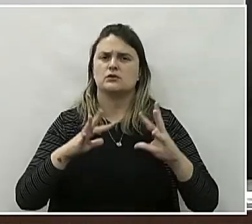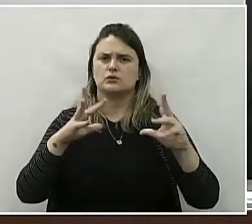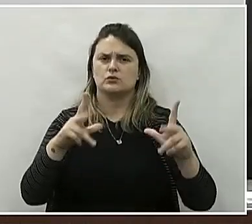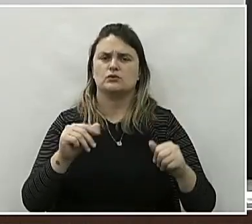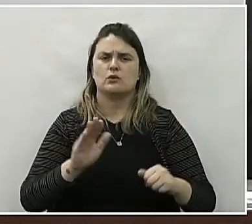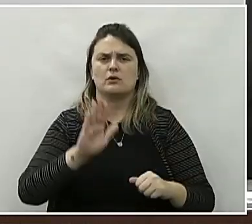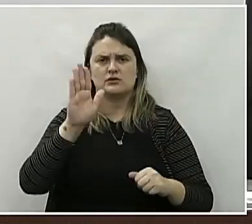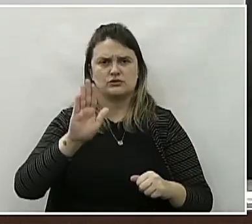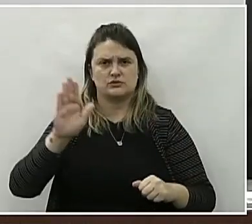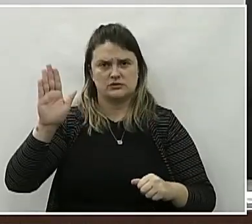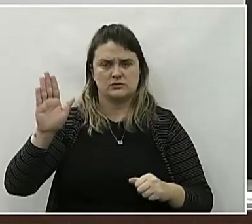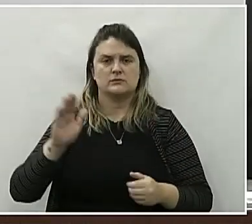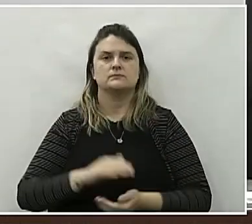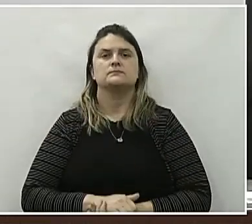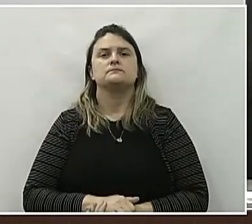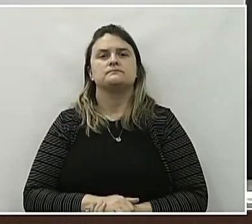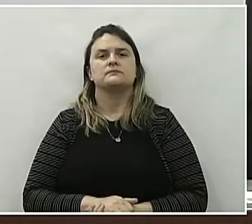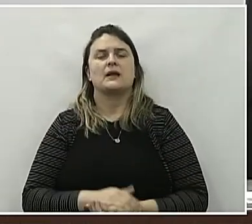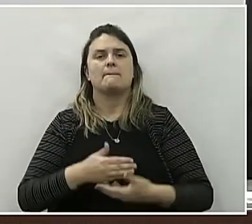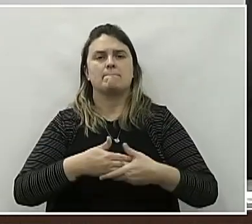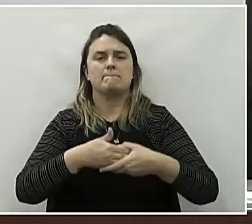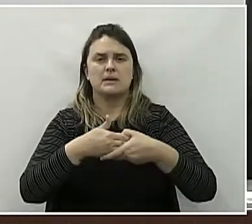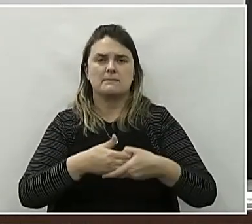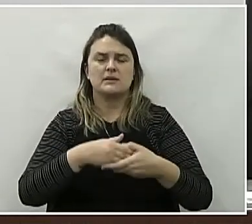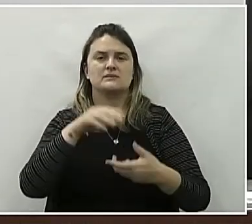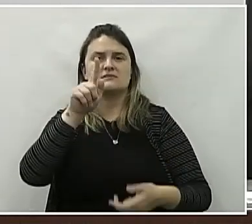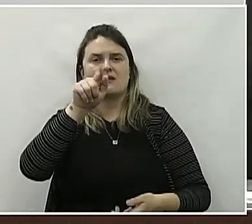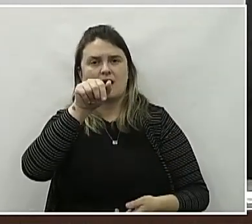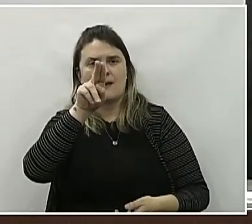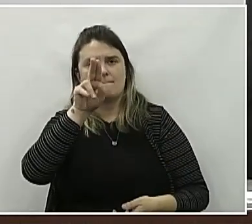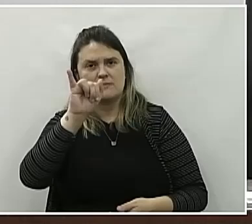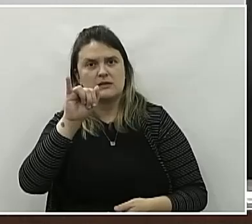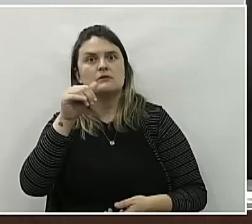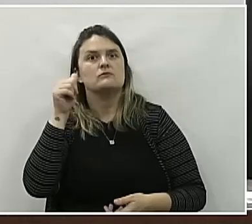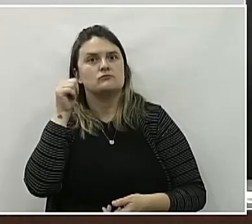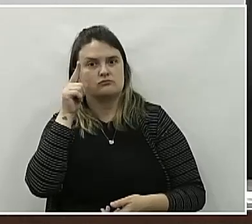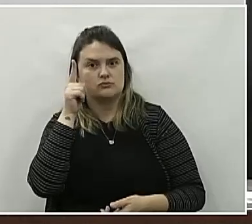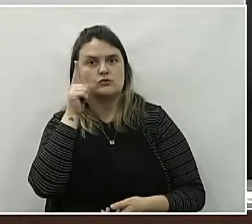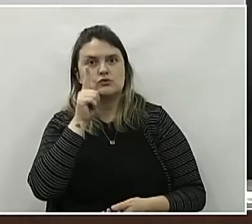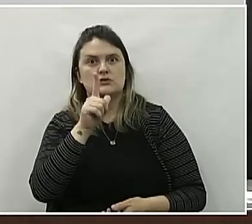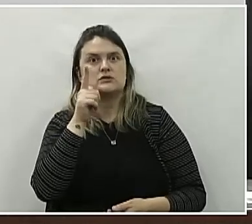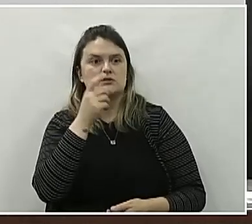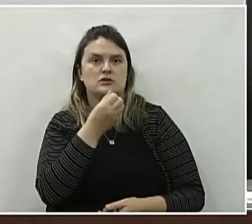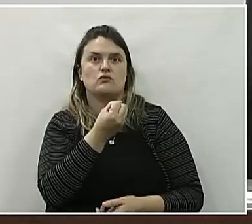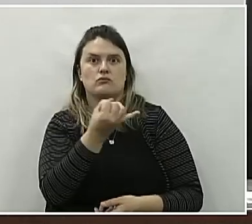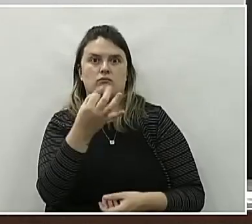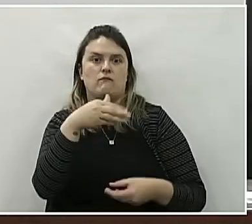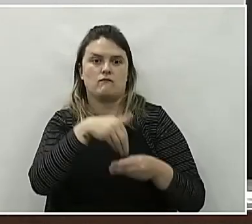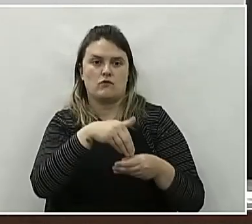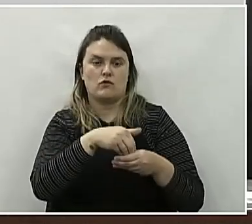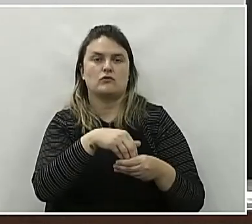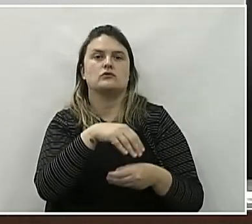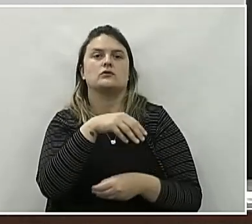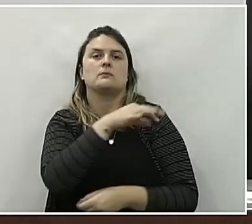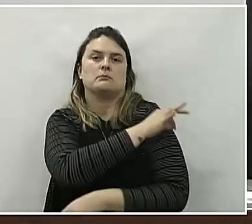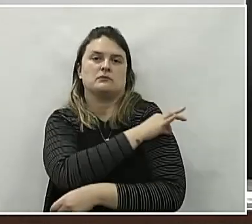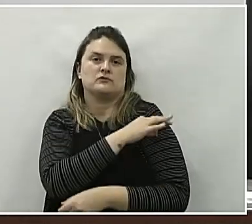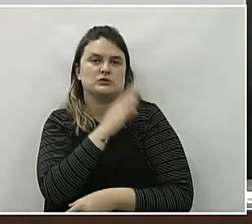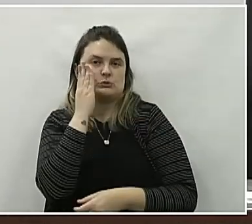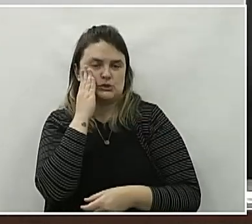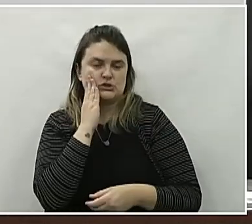parabenizar também a Gabi pela grande votação, o prefeito Bachir, também